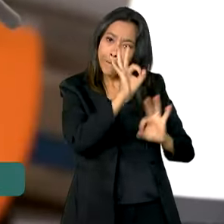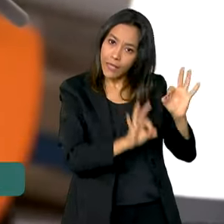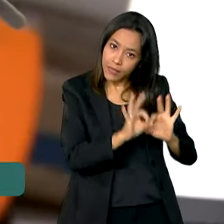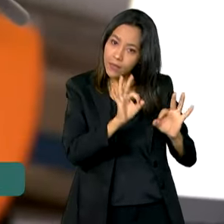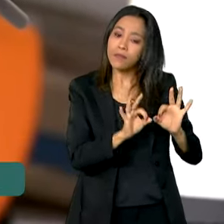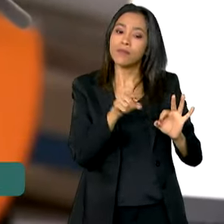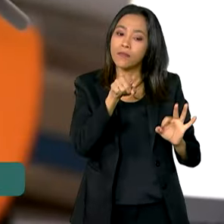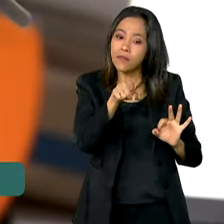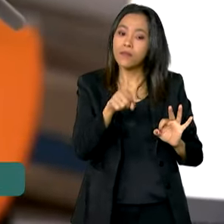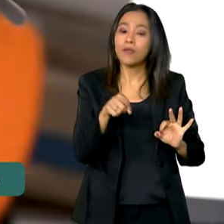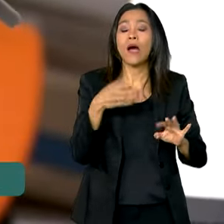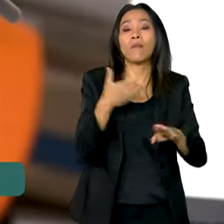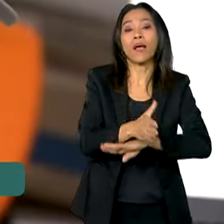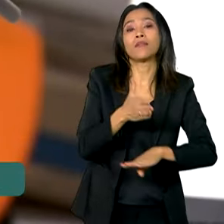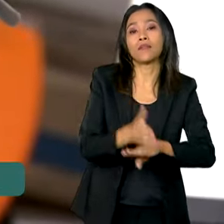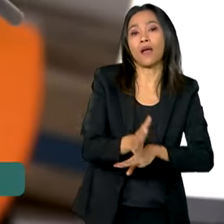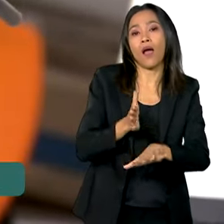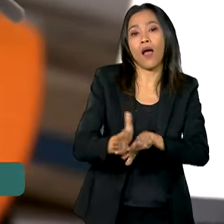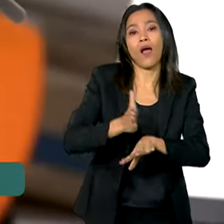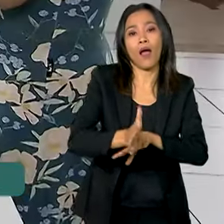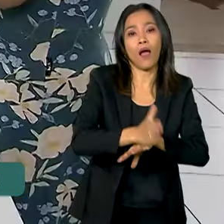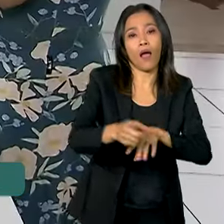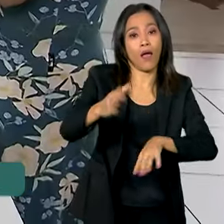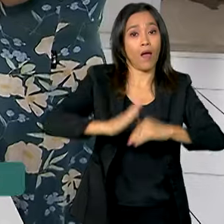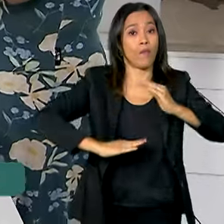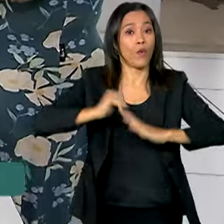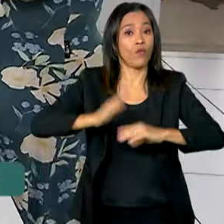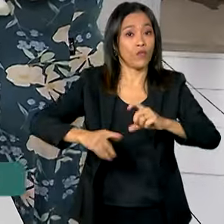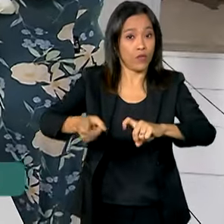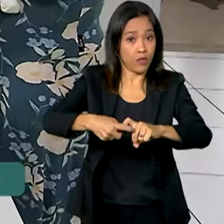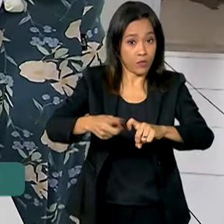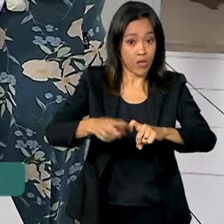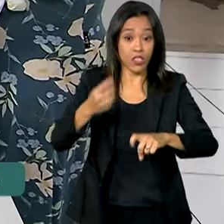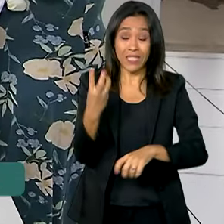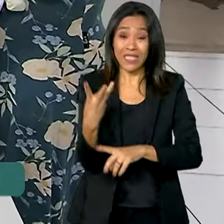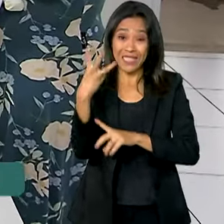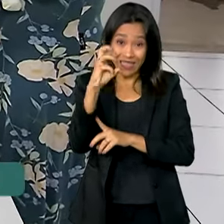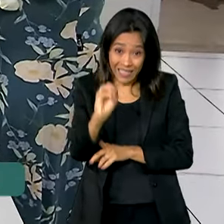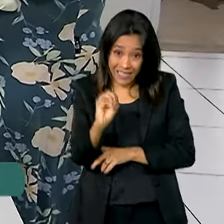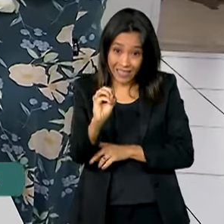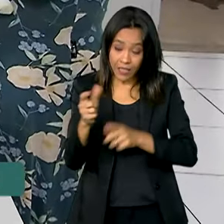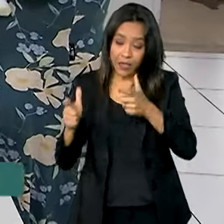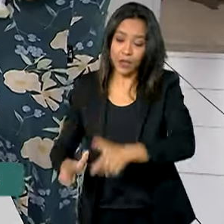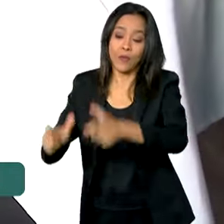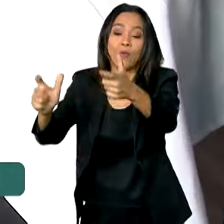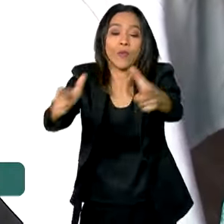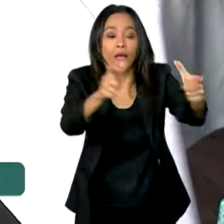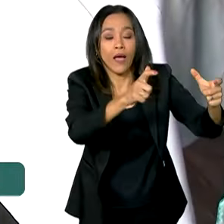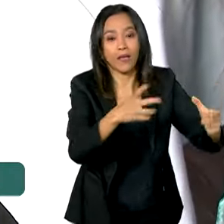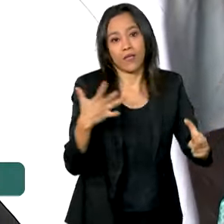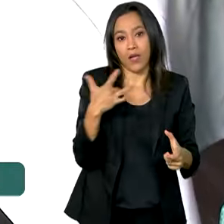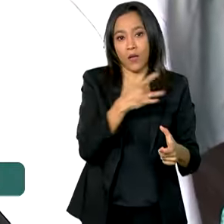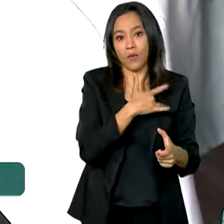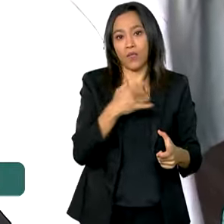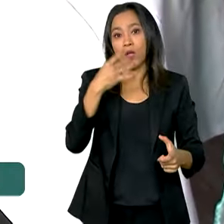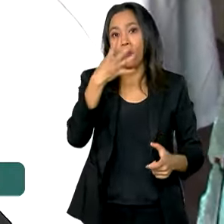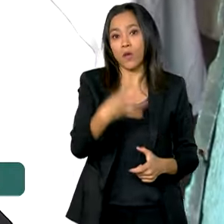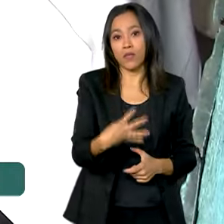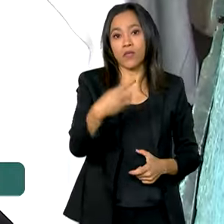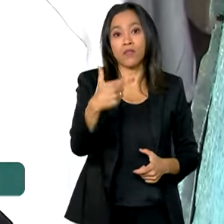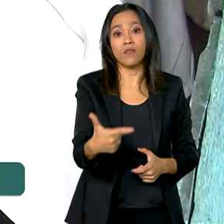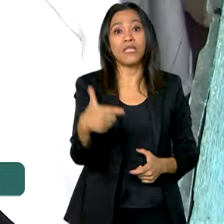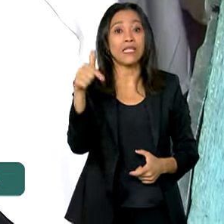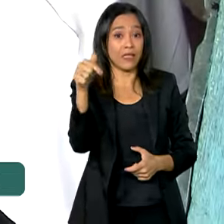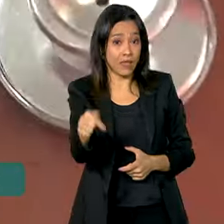Acesso a Especialistas, que vai envolver 30 regiões de saúde em 497 municípios da